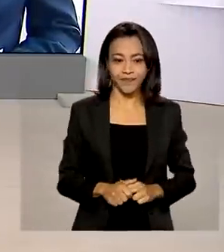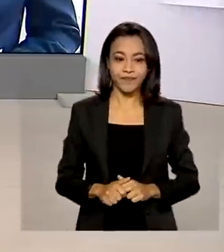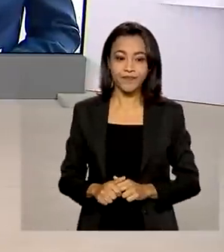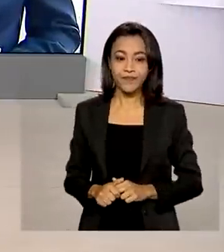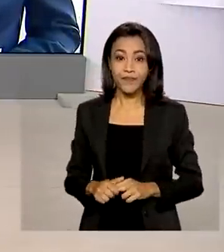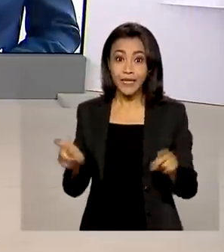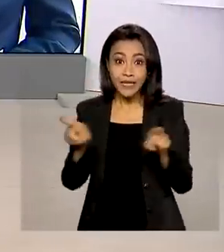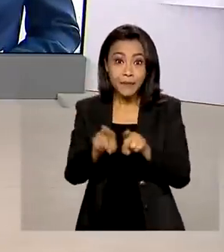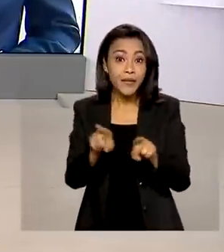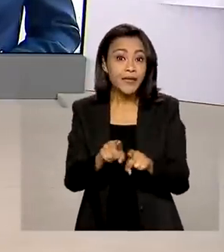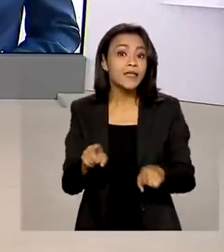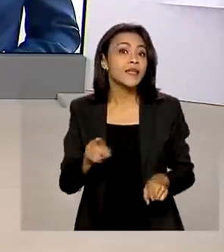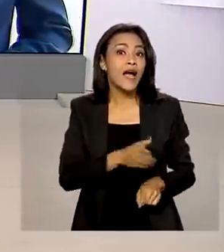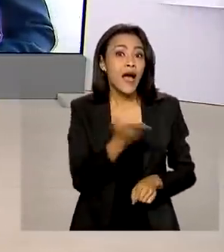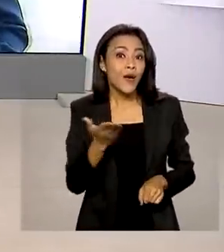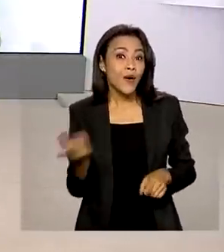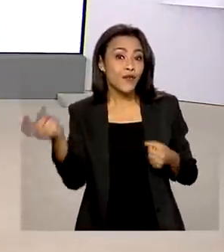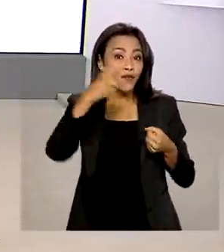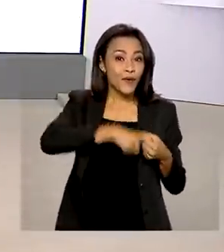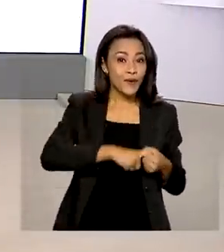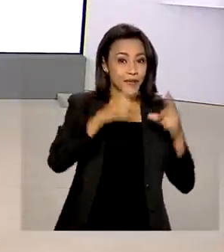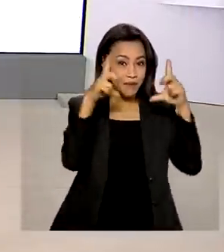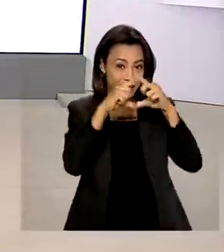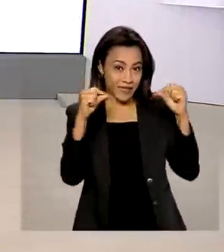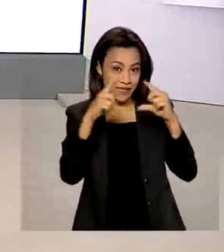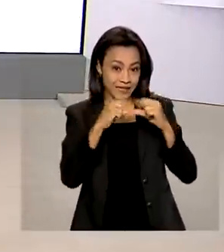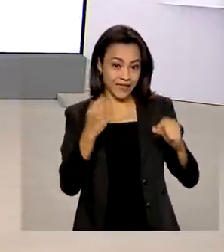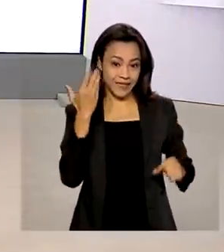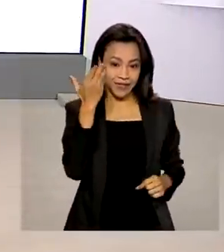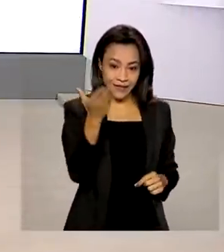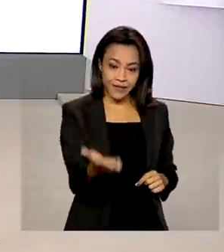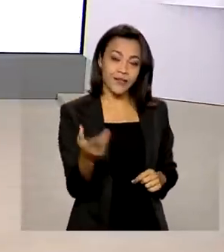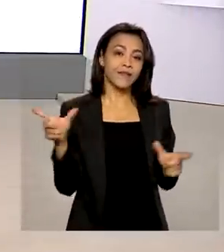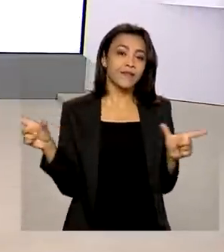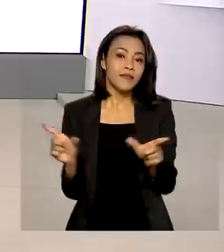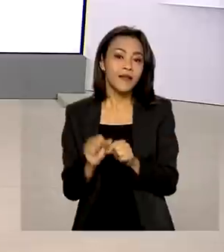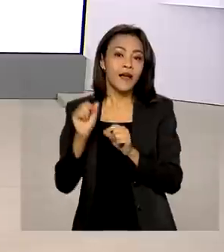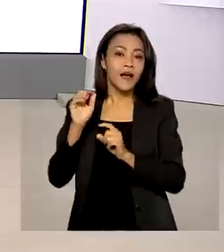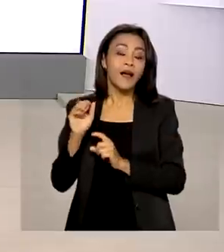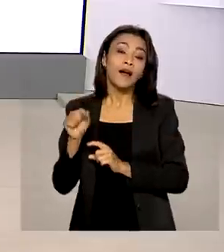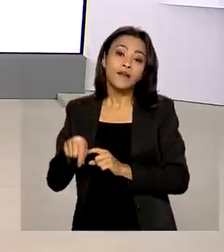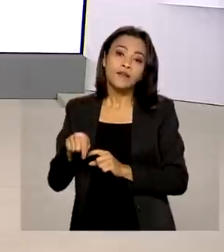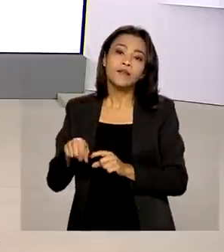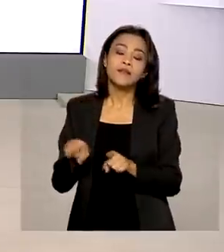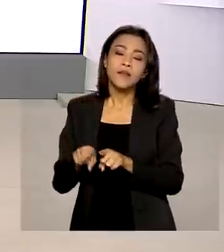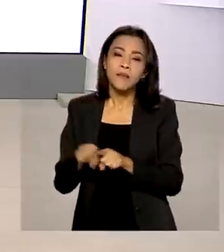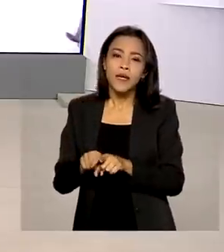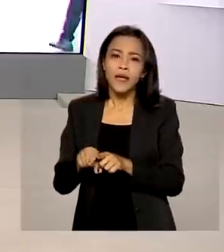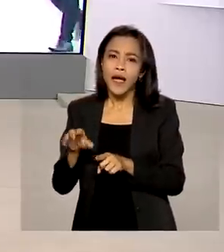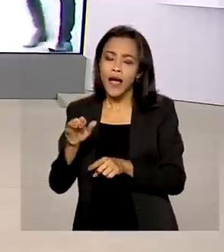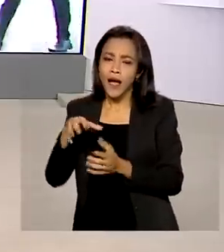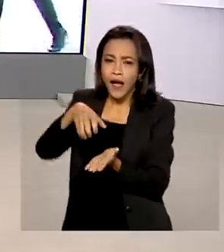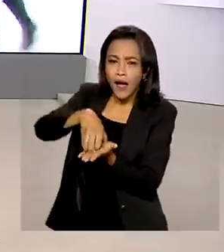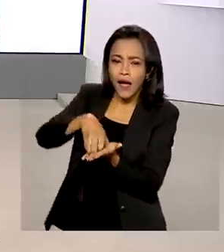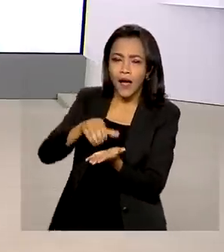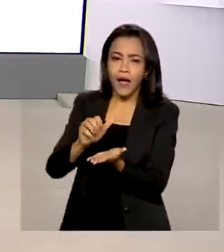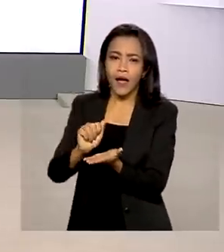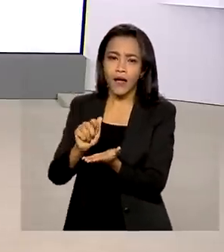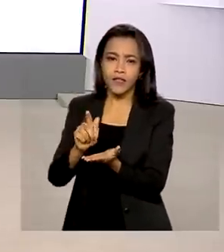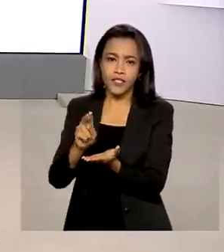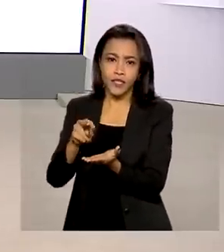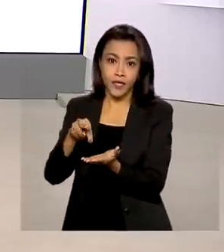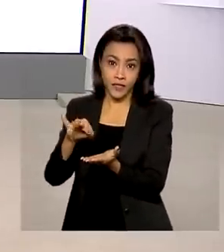E de São Paulo, a gente volta aqui para Brasília. A Agência Nacional de Vigilância Sanitária decidiu ontem manter